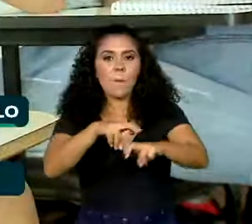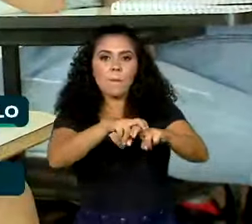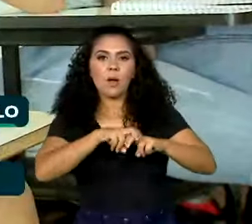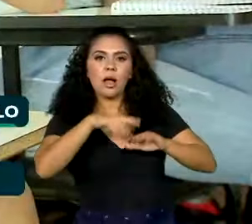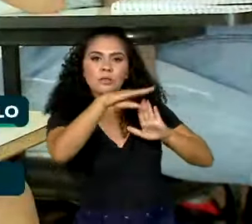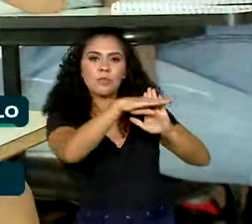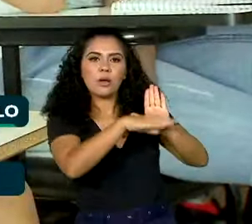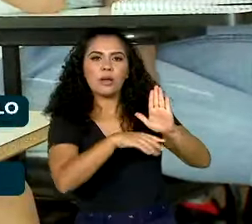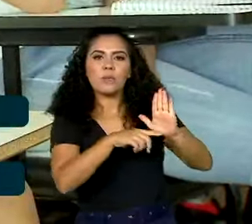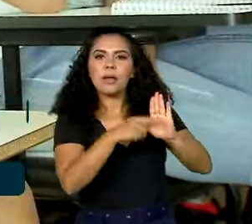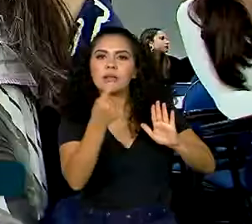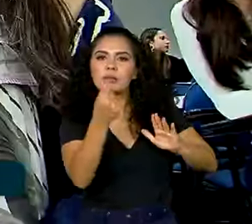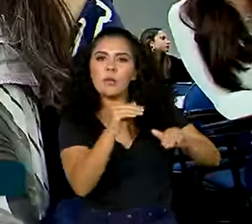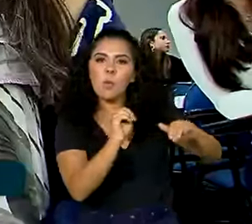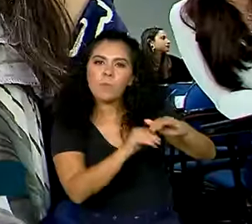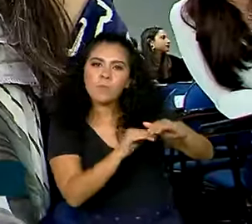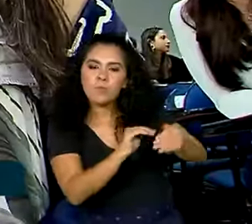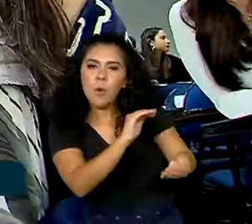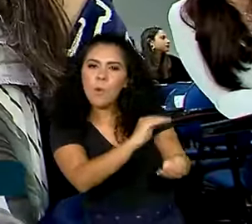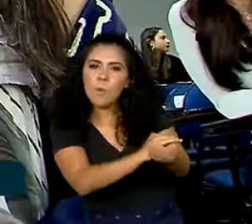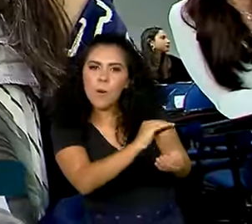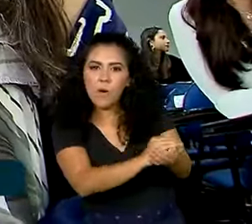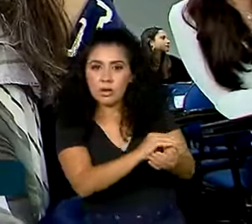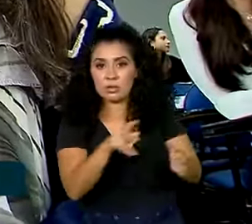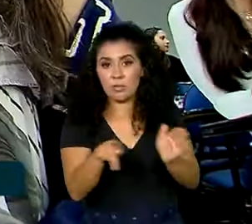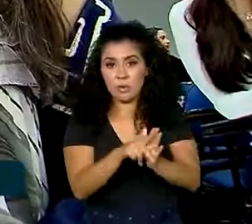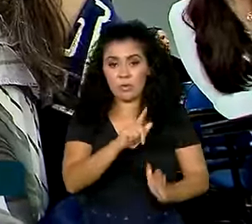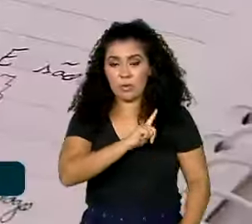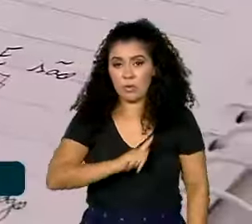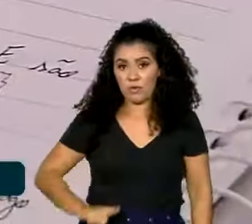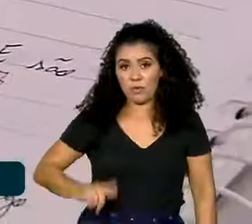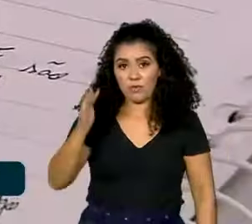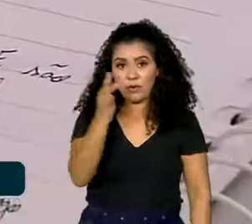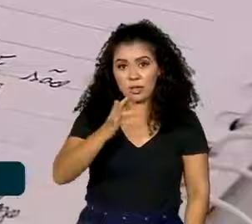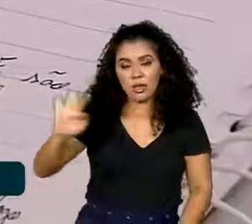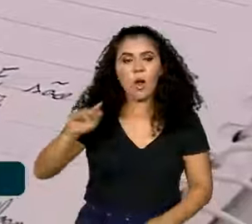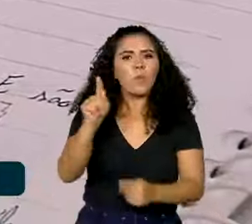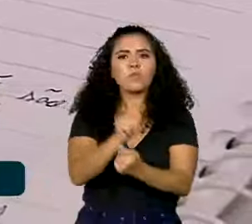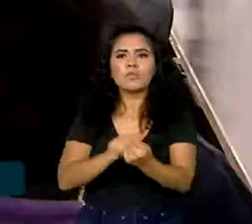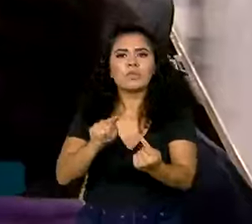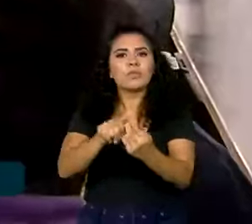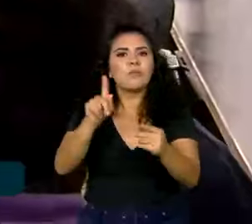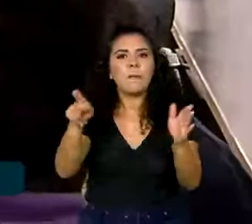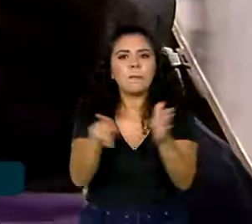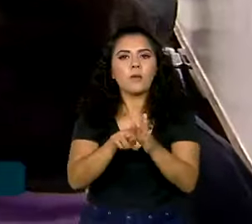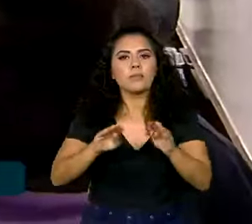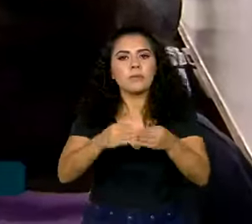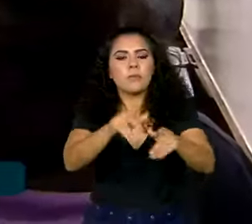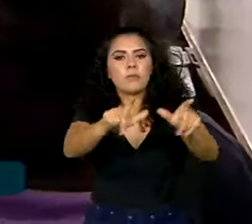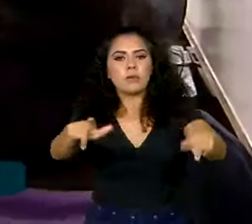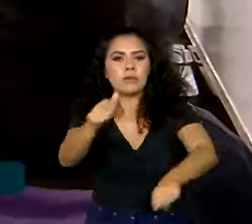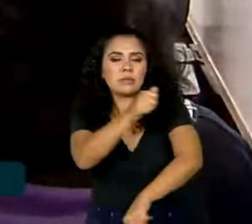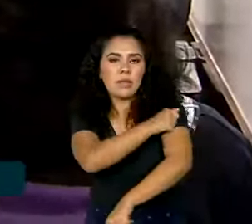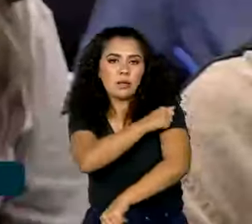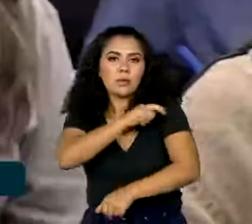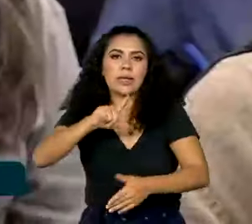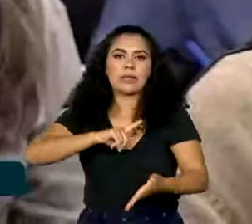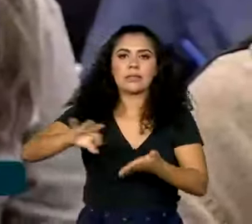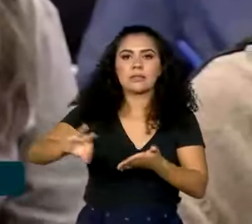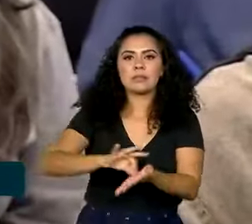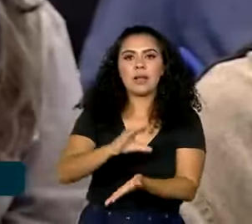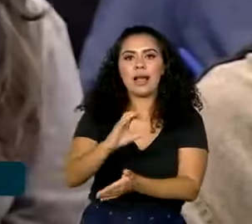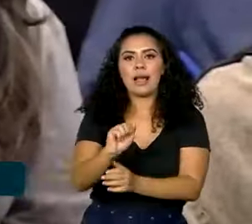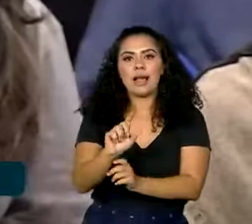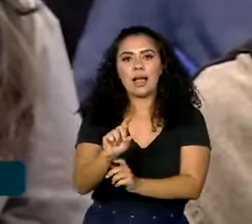Pé de Meia do governo federal. A iniciativa é voltada para alunos de baixa renda de famílias inscritas no Cadastro Único